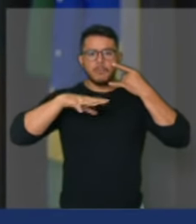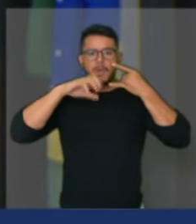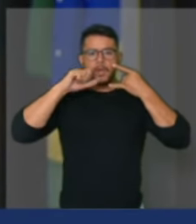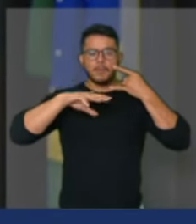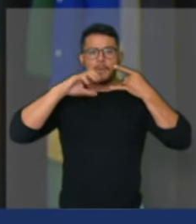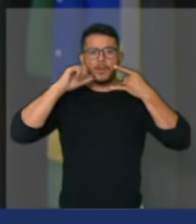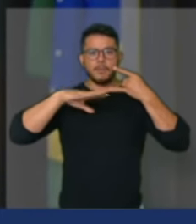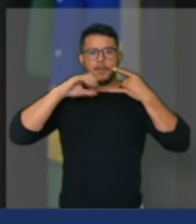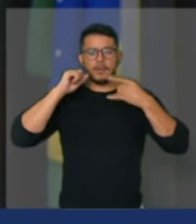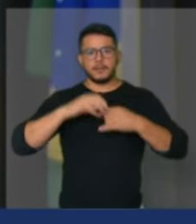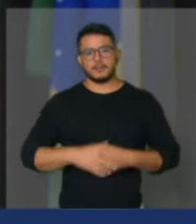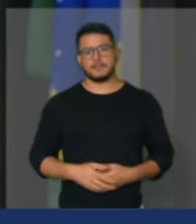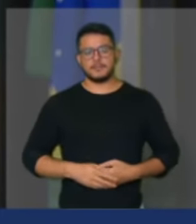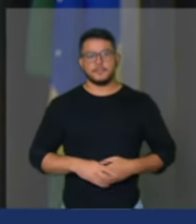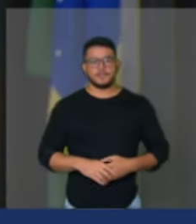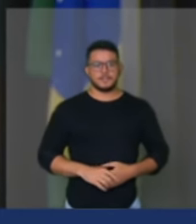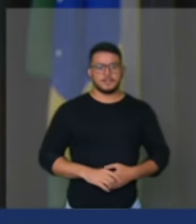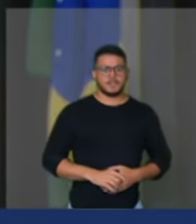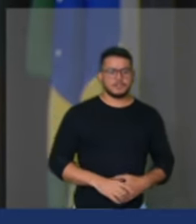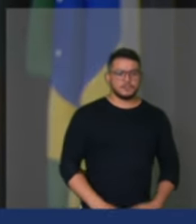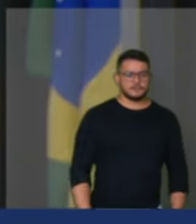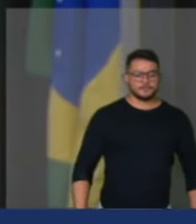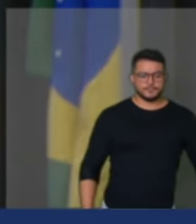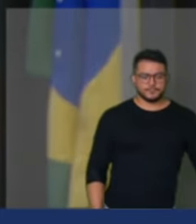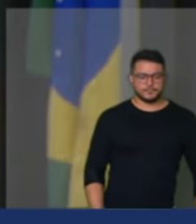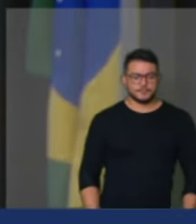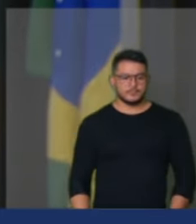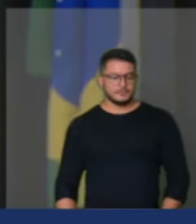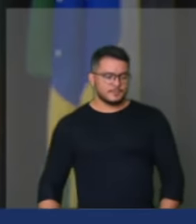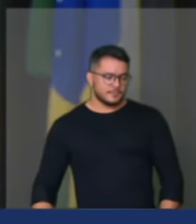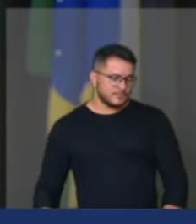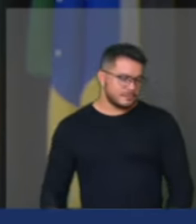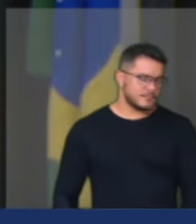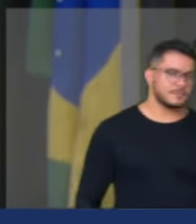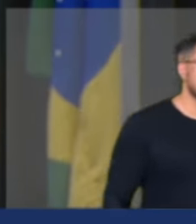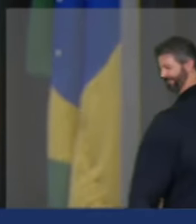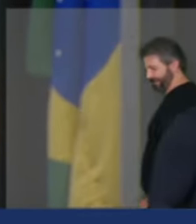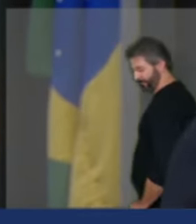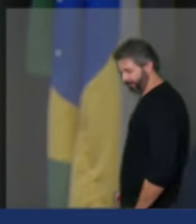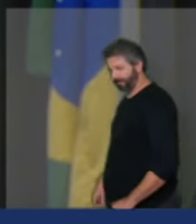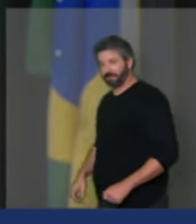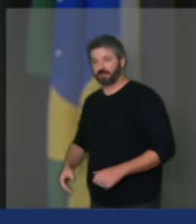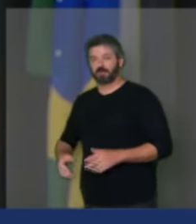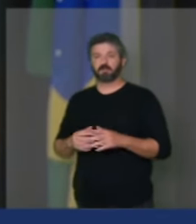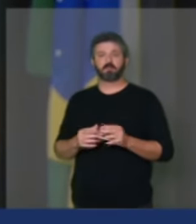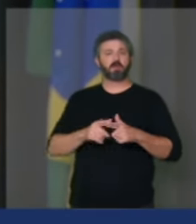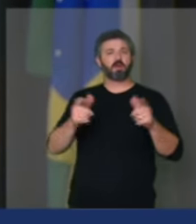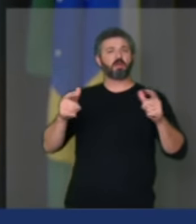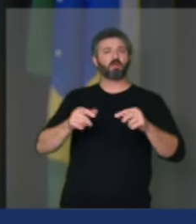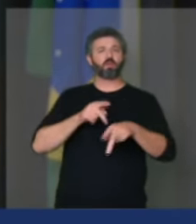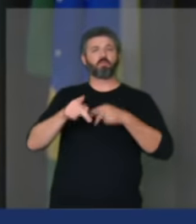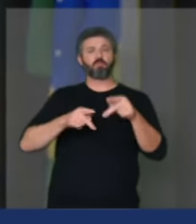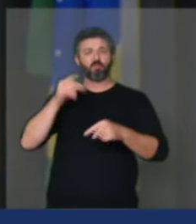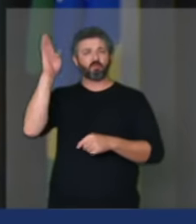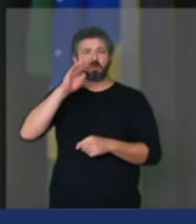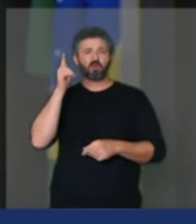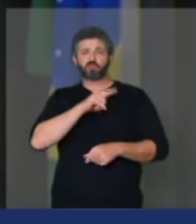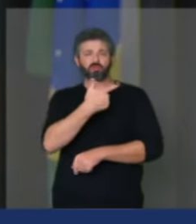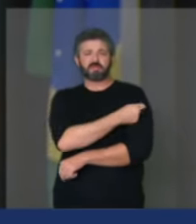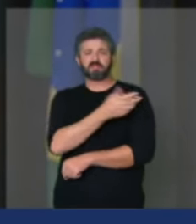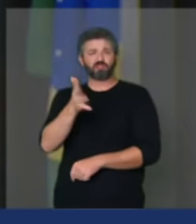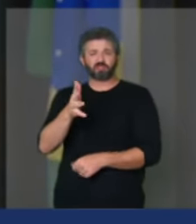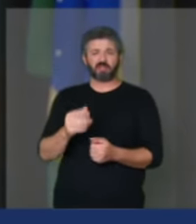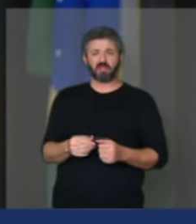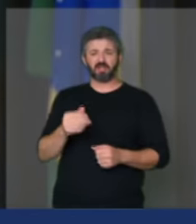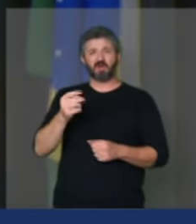dizem os entendidos hoje 70% da população já tem a primeira vacinação estamos chegando